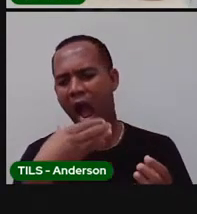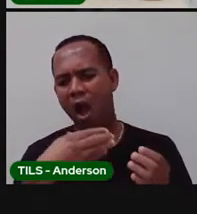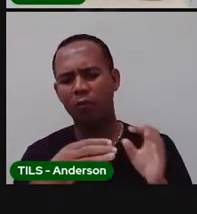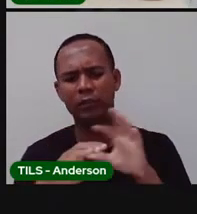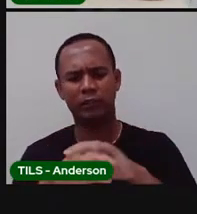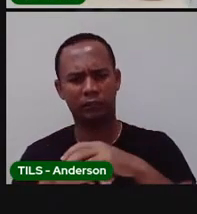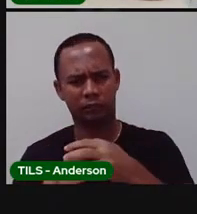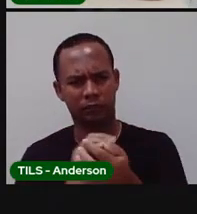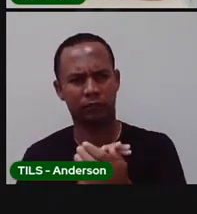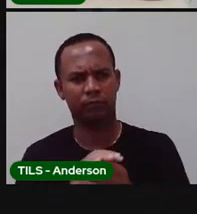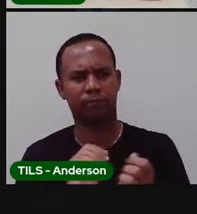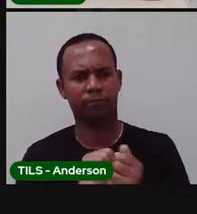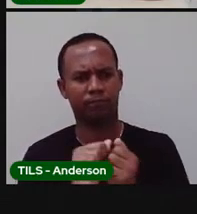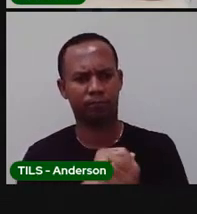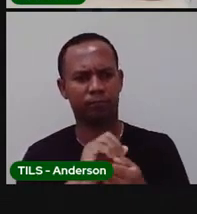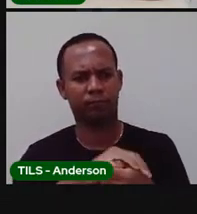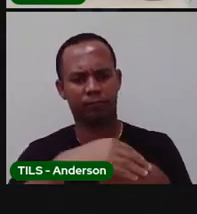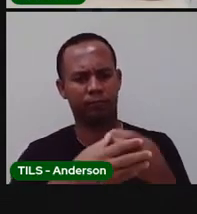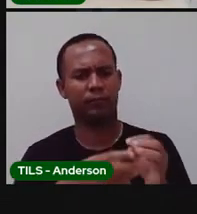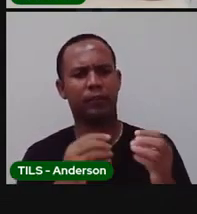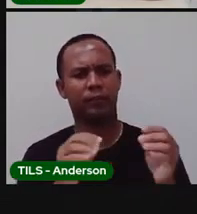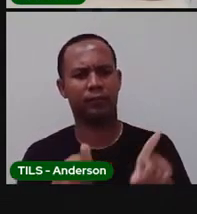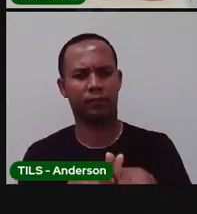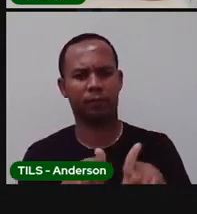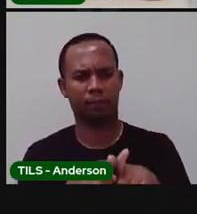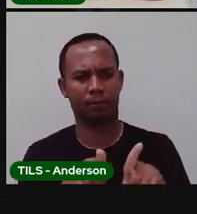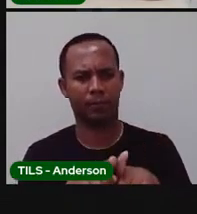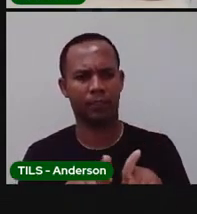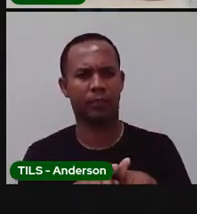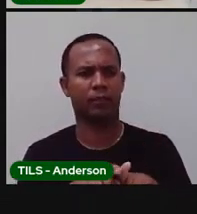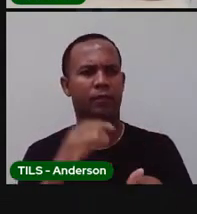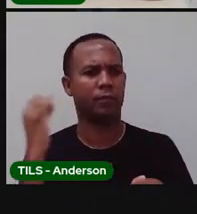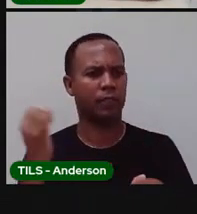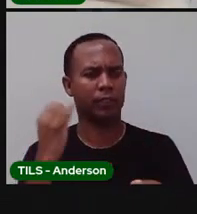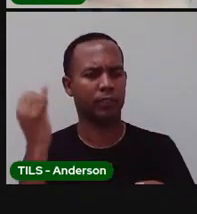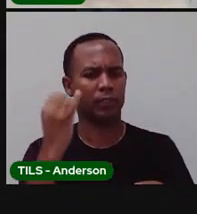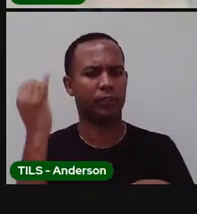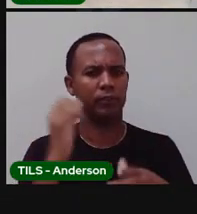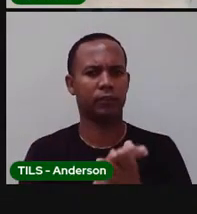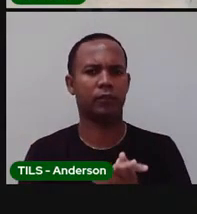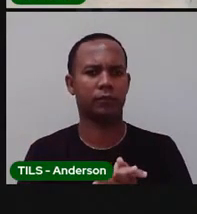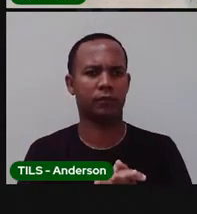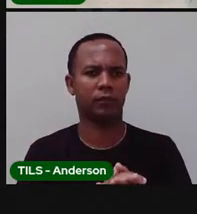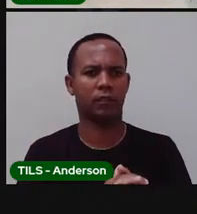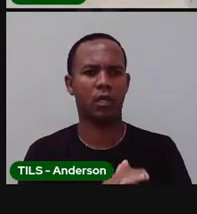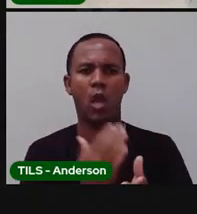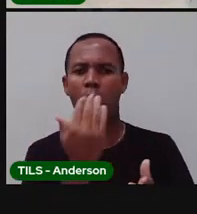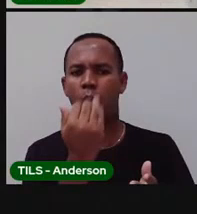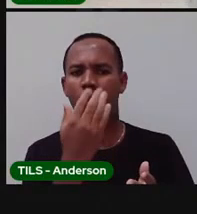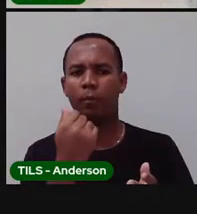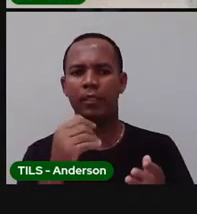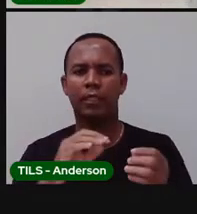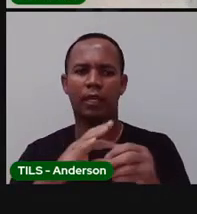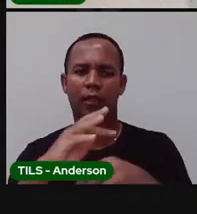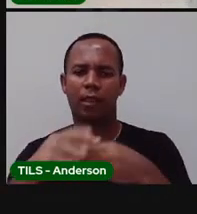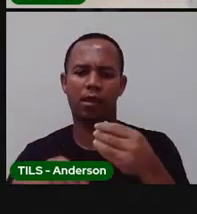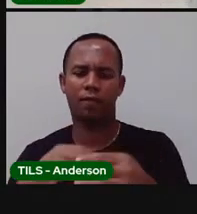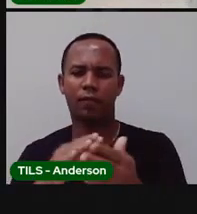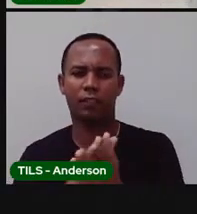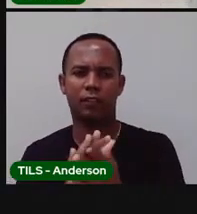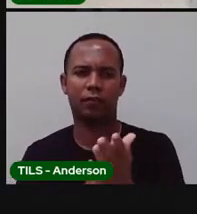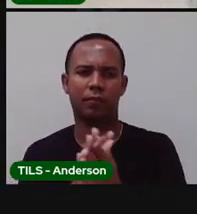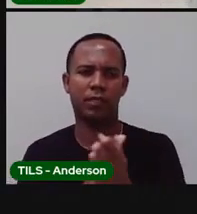aula, eu, Pró Maria, né? E Andressa, a gente falou com o que pra vocês. Lavar o quê? A mão.